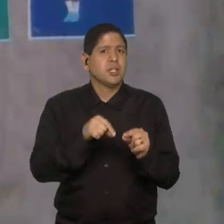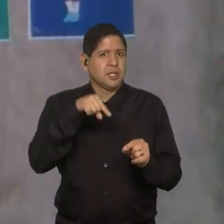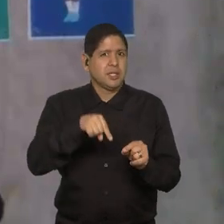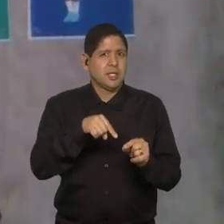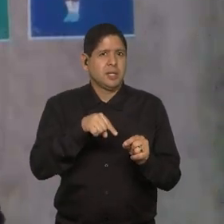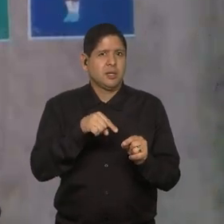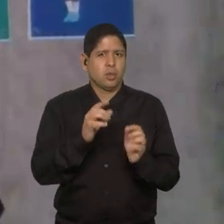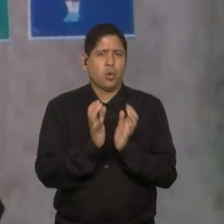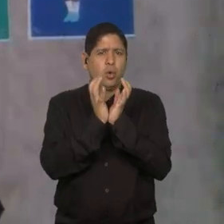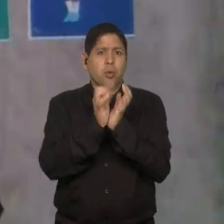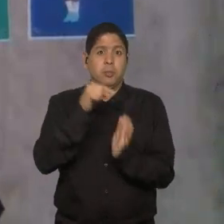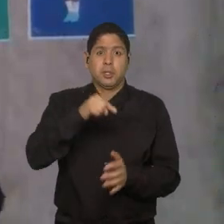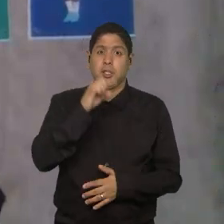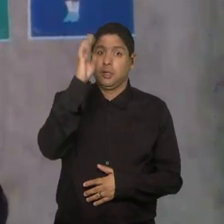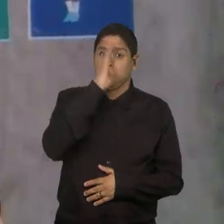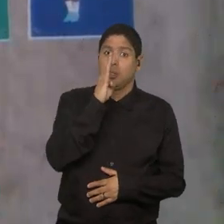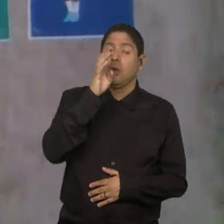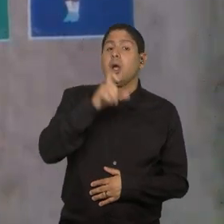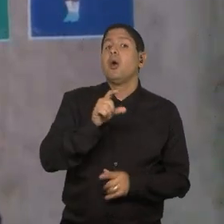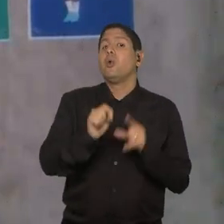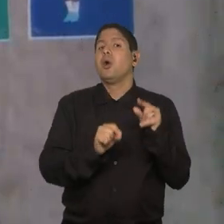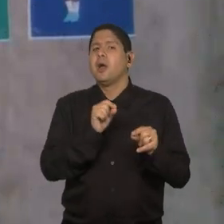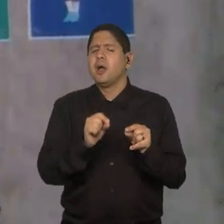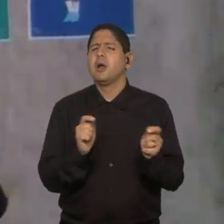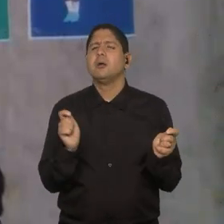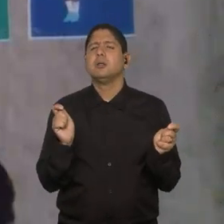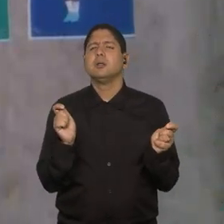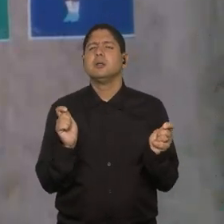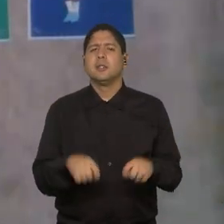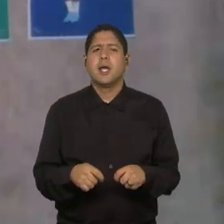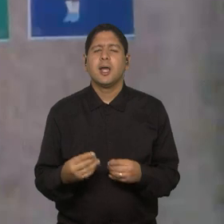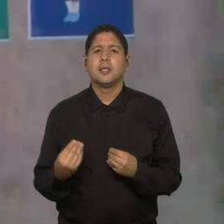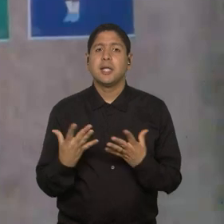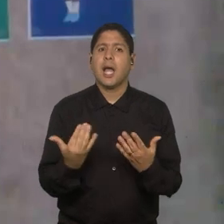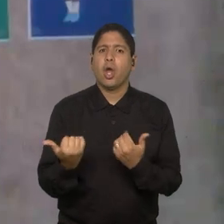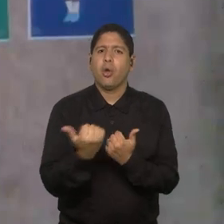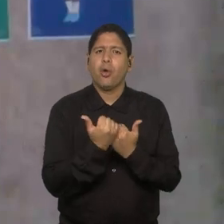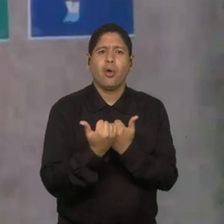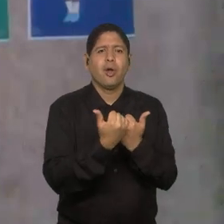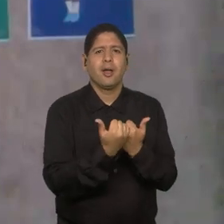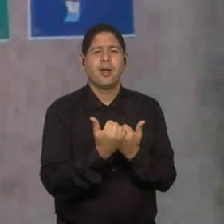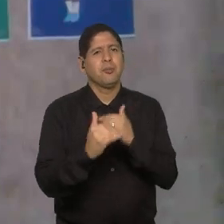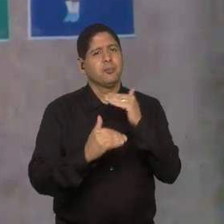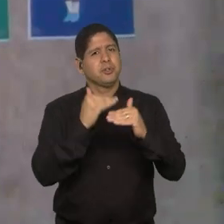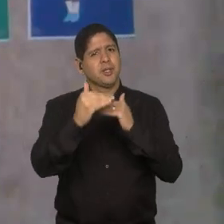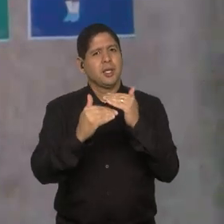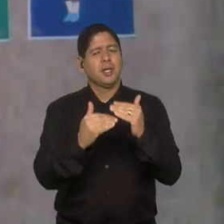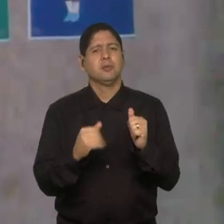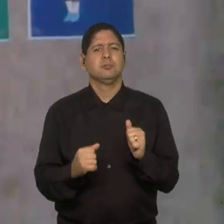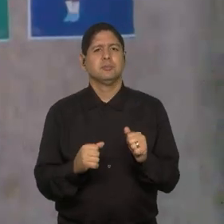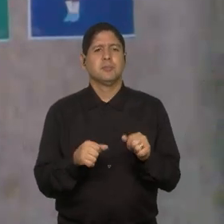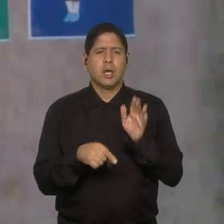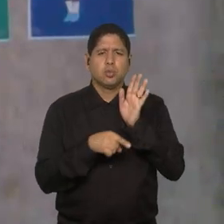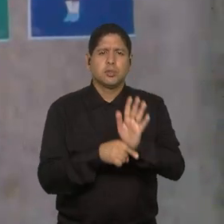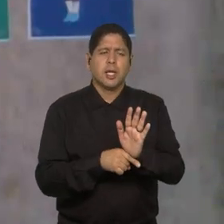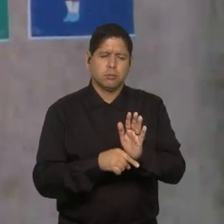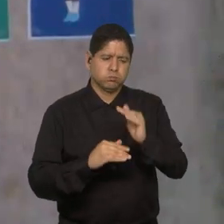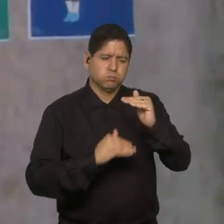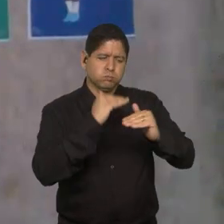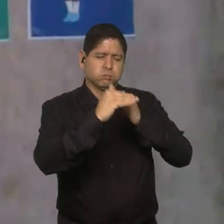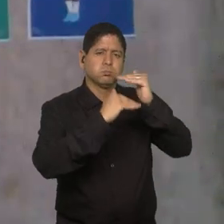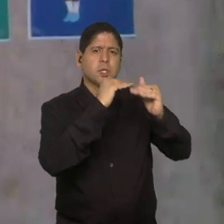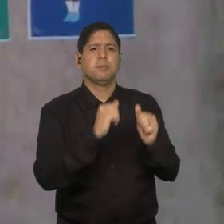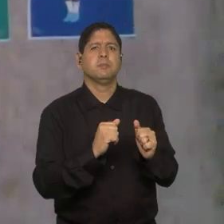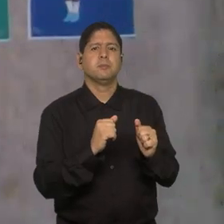país, no Brasil, possa colaborar com esse processo, colaborar com esse crescimento, ainda